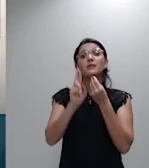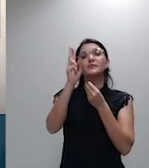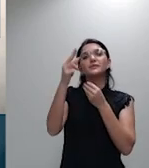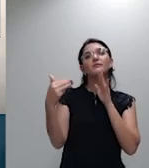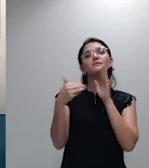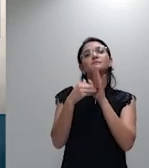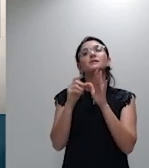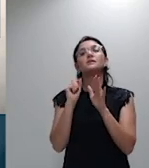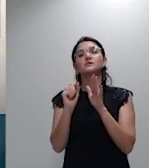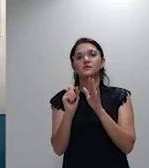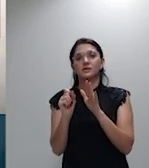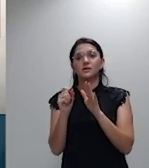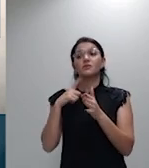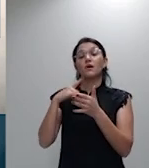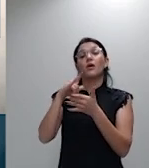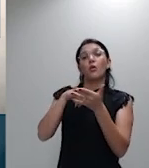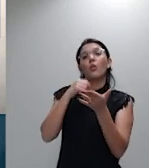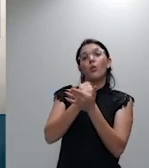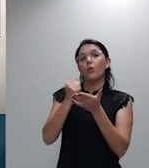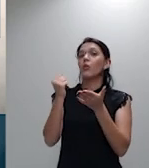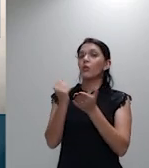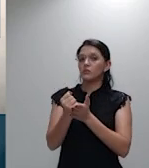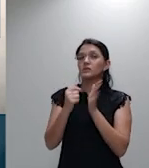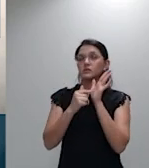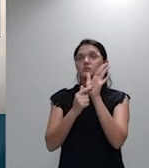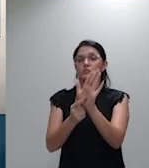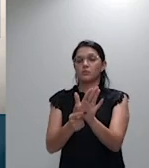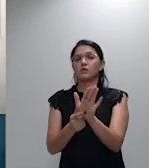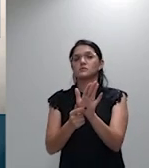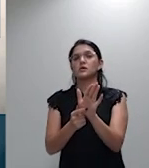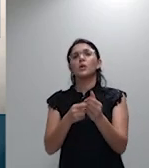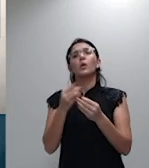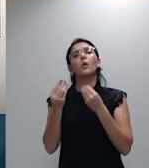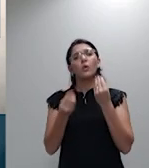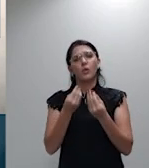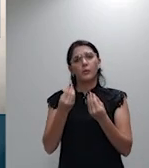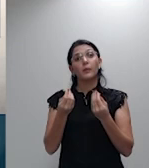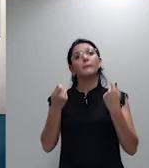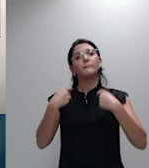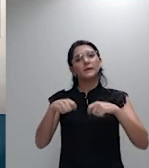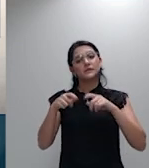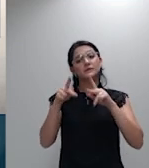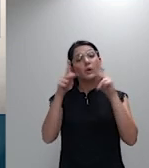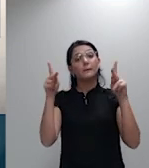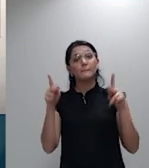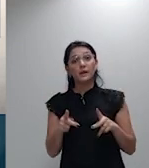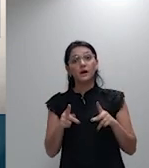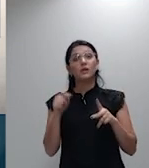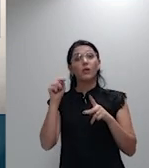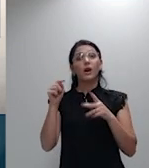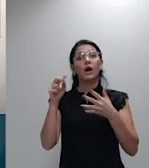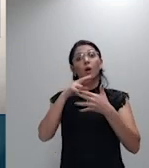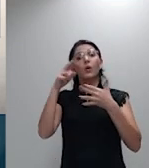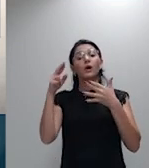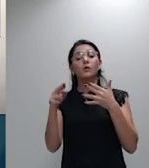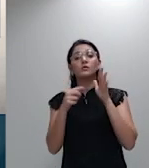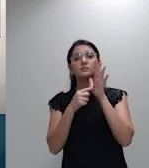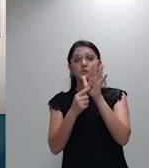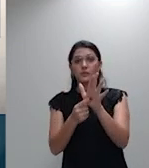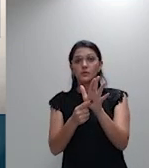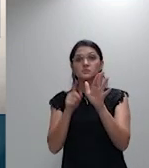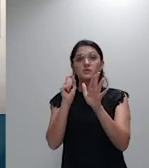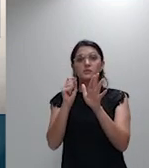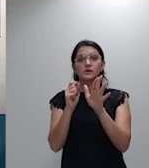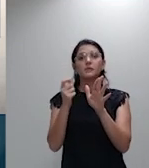de crédito bancário. De plano, é preciso se atentar que o recurso trata da assinatura firmada à mão em documento